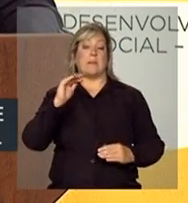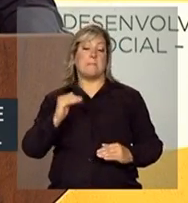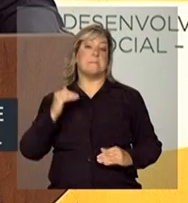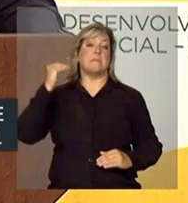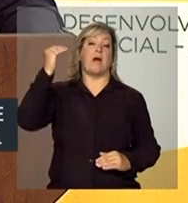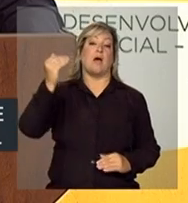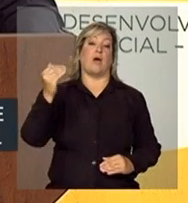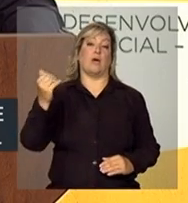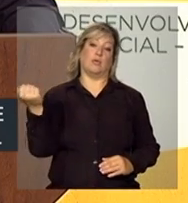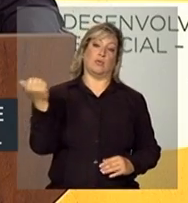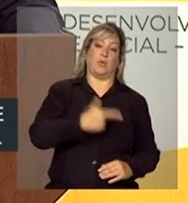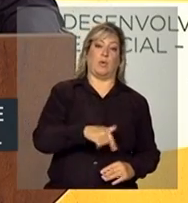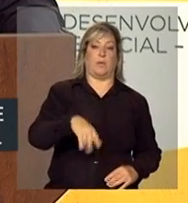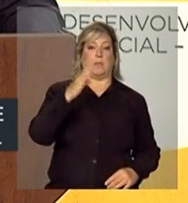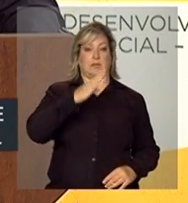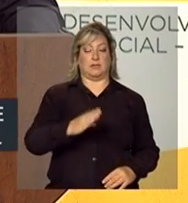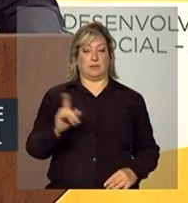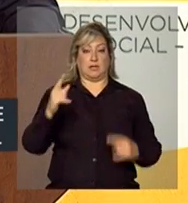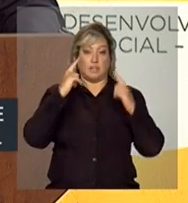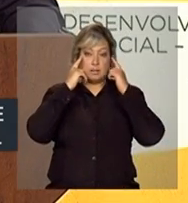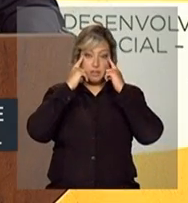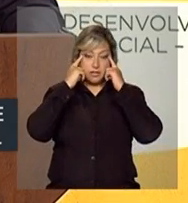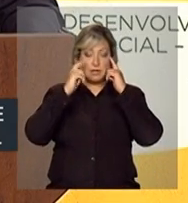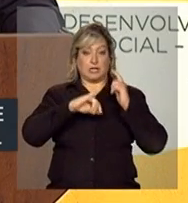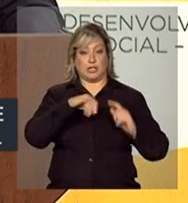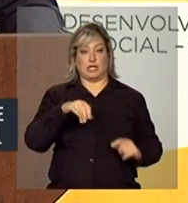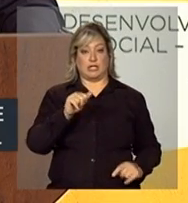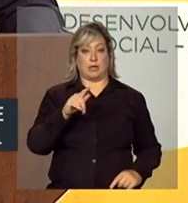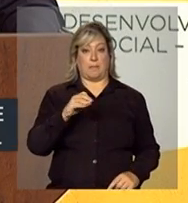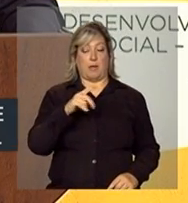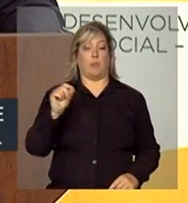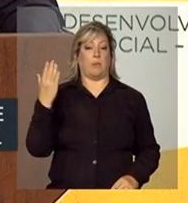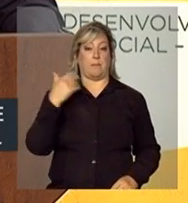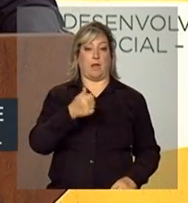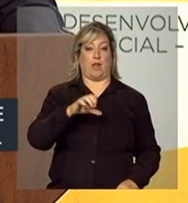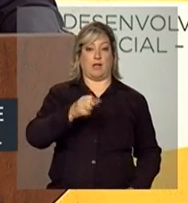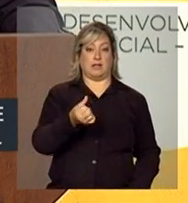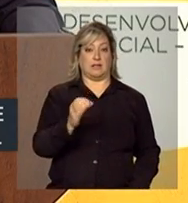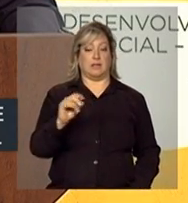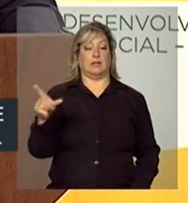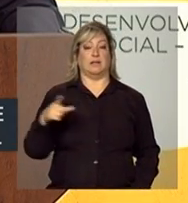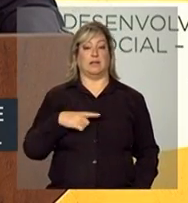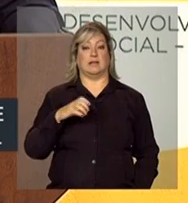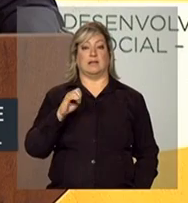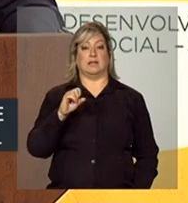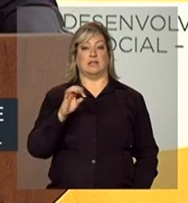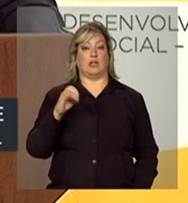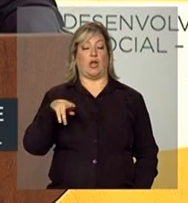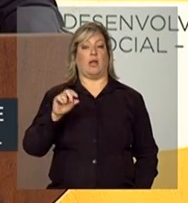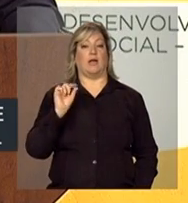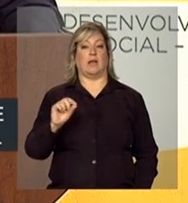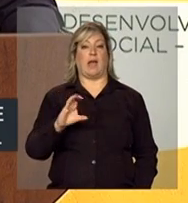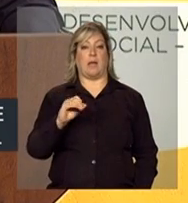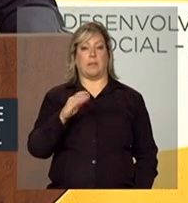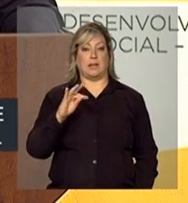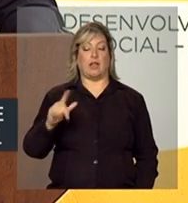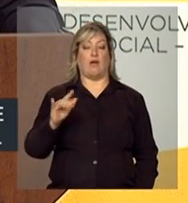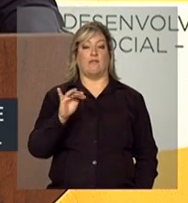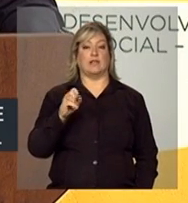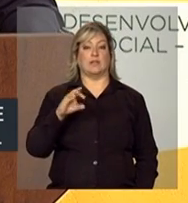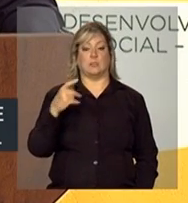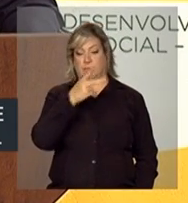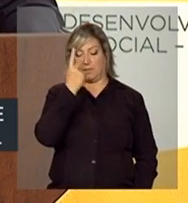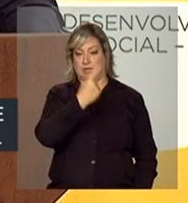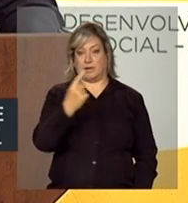O Japão, por exemplo, em 1960, o estoque de capital físico para o trabalhador era de 24